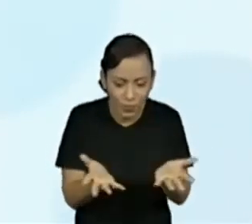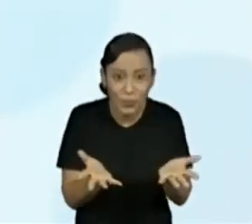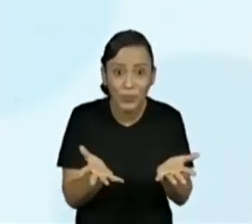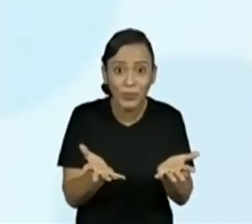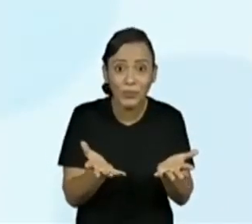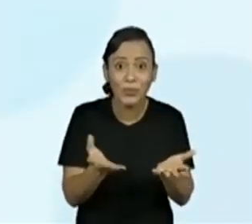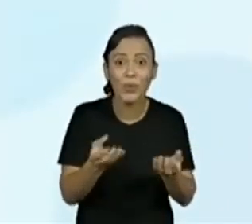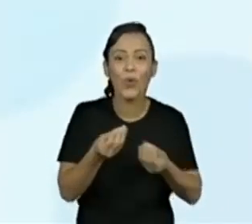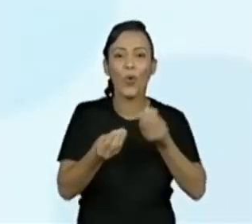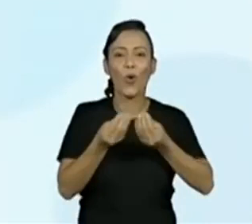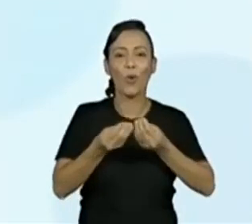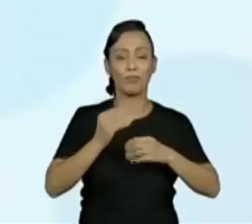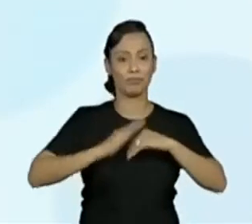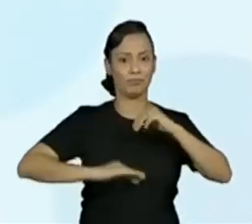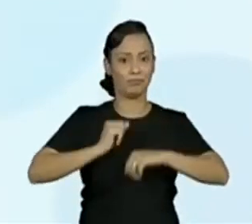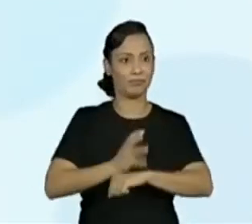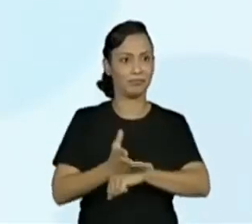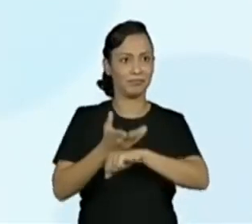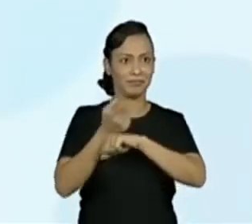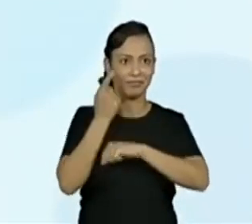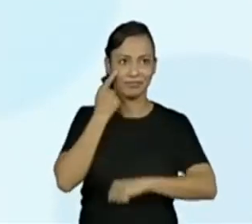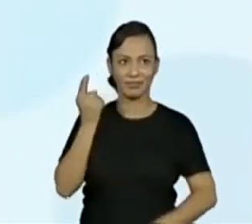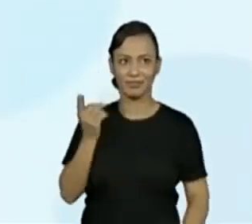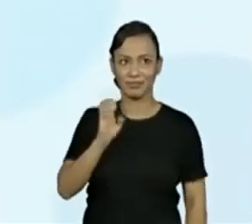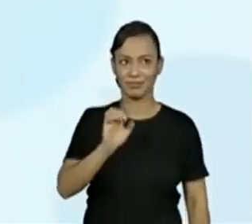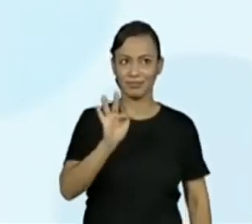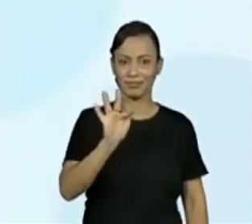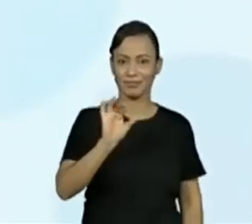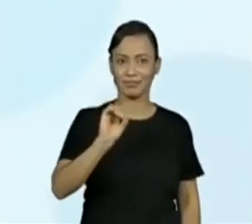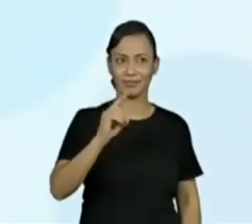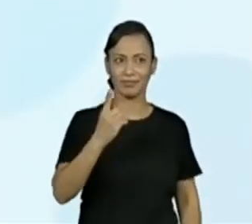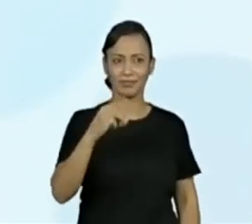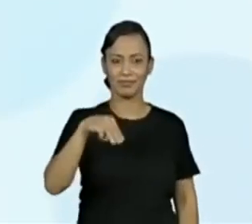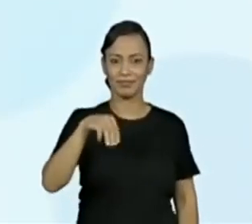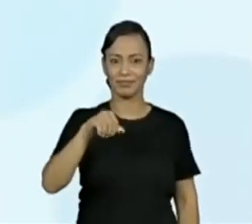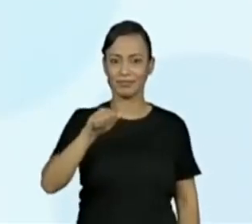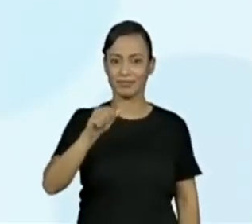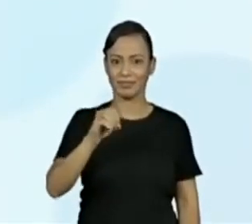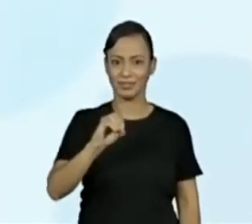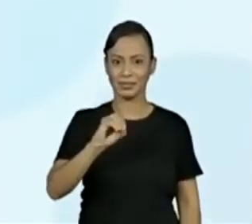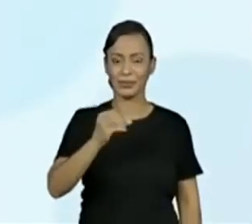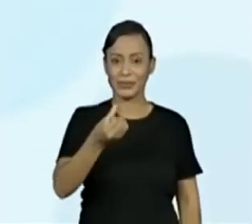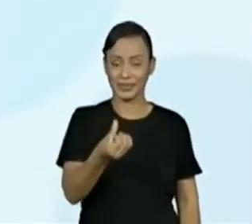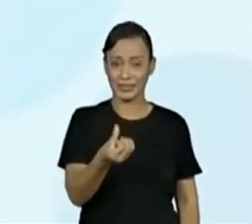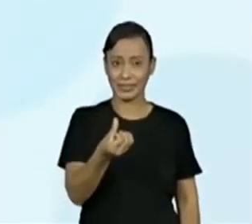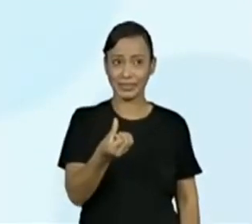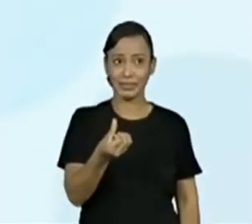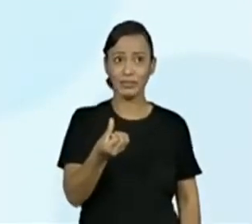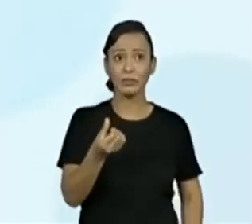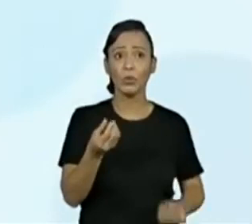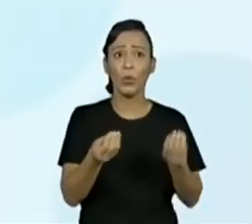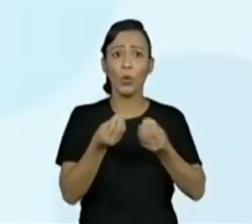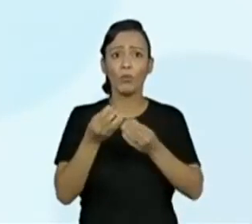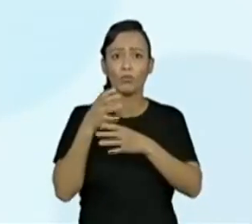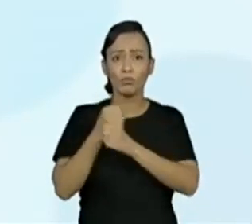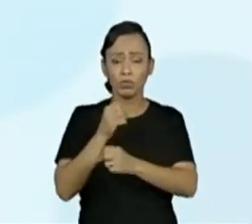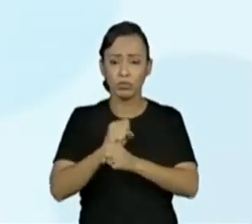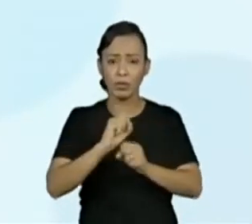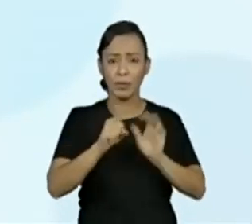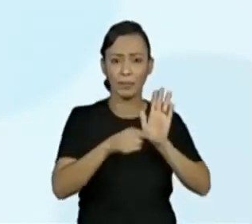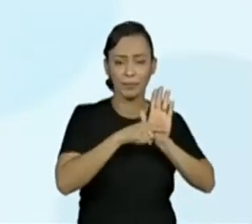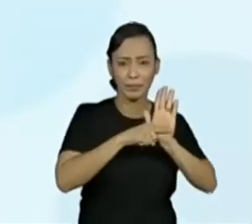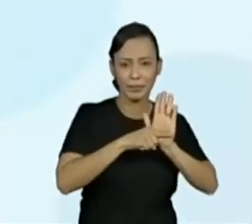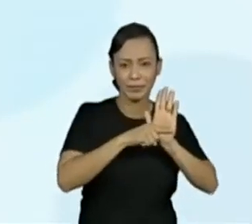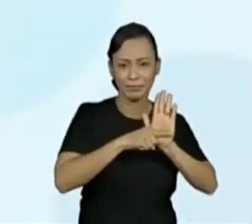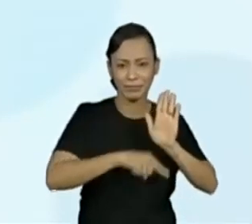habilidade F01MA06, construir fatos básicos da adição e da subtração e utilizá-los em